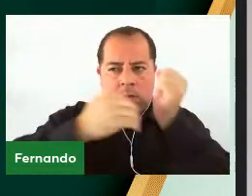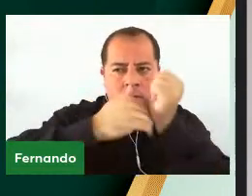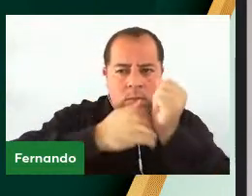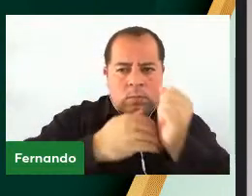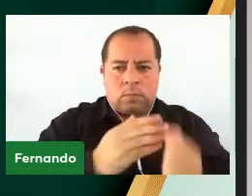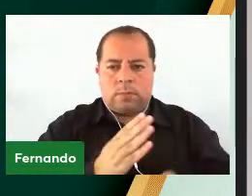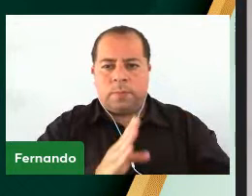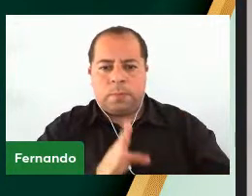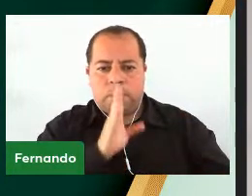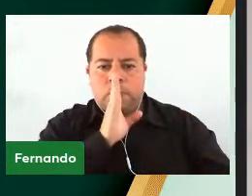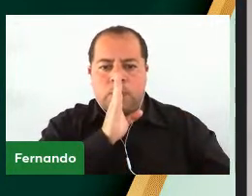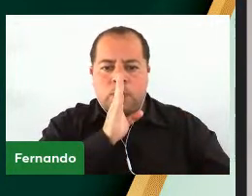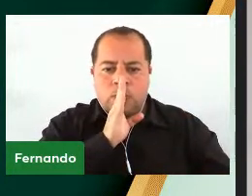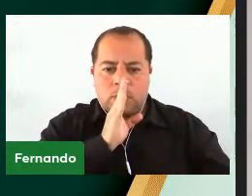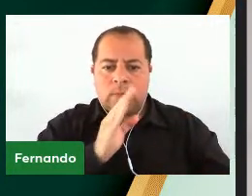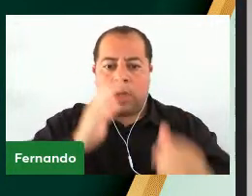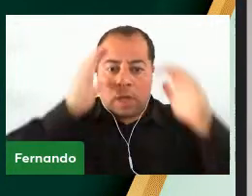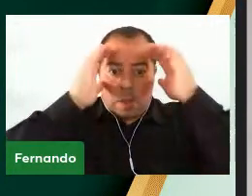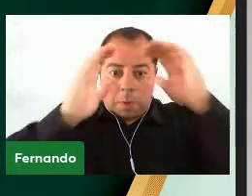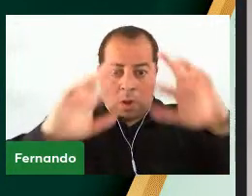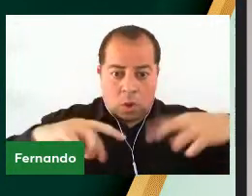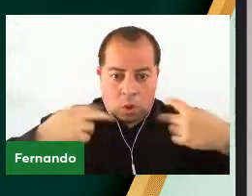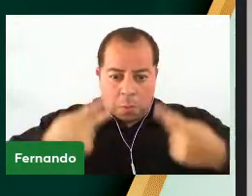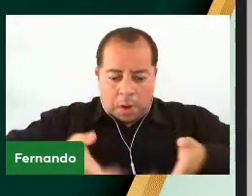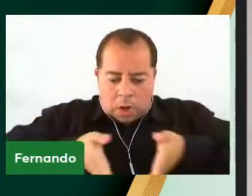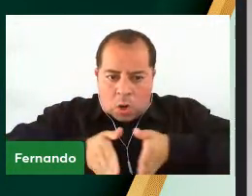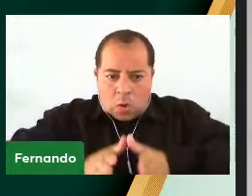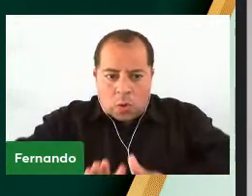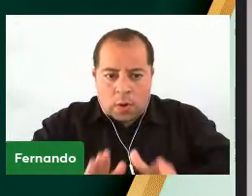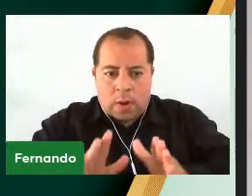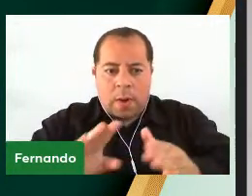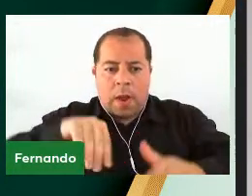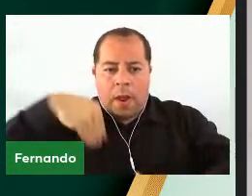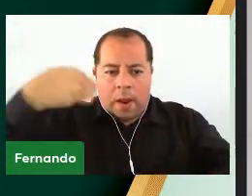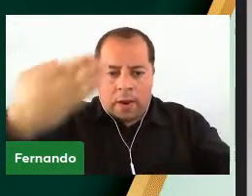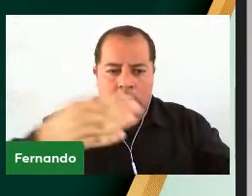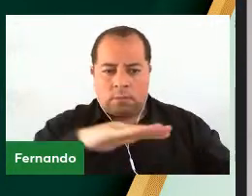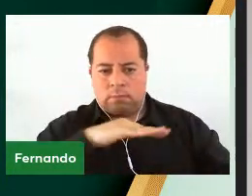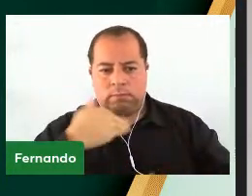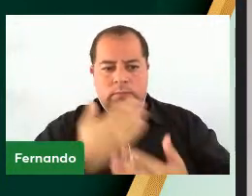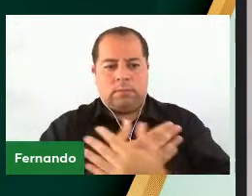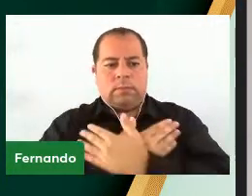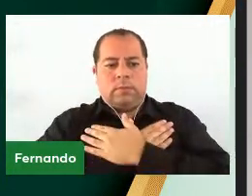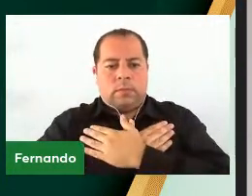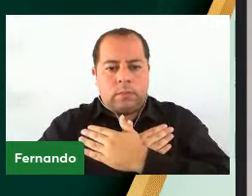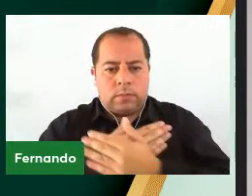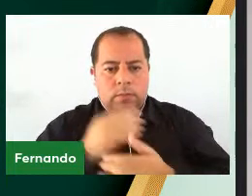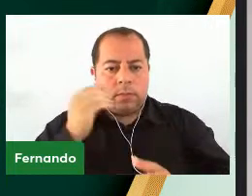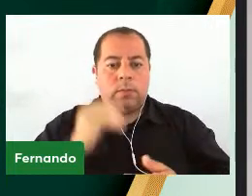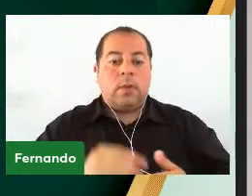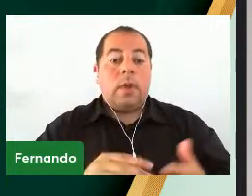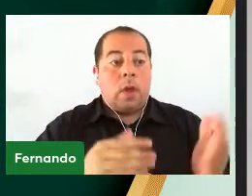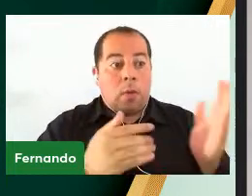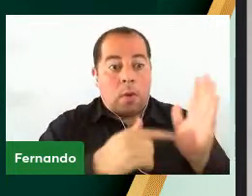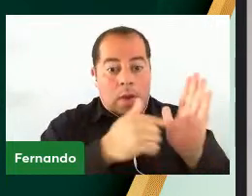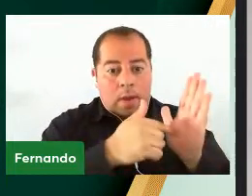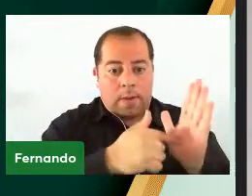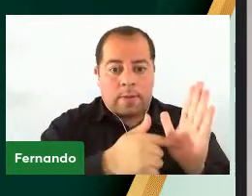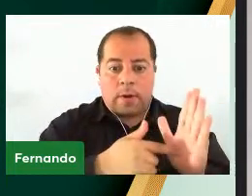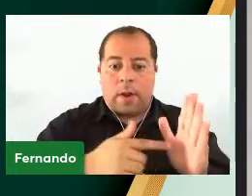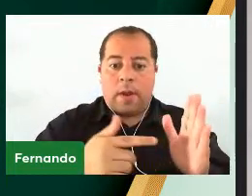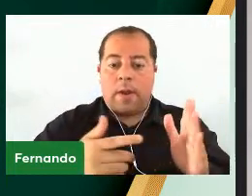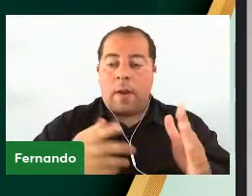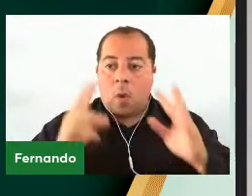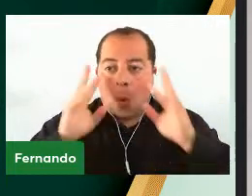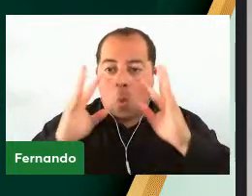confiados Respeitar o ser humano desde a concepção até depois da morte Não praticar atos que coloquem em risco a integridade